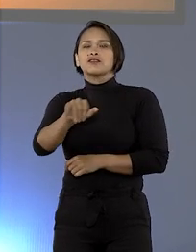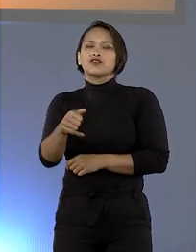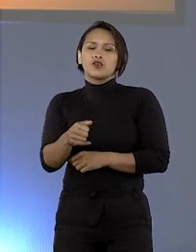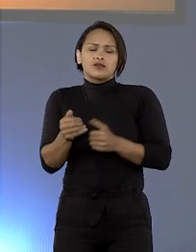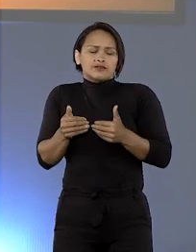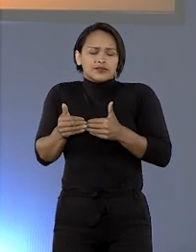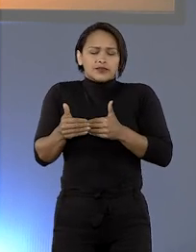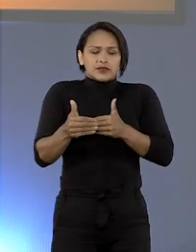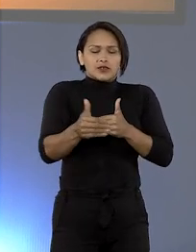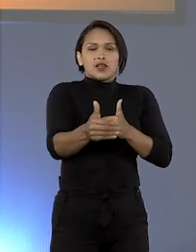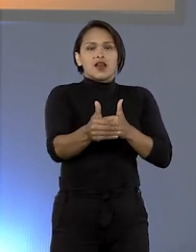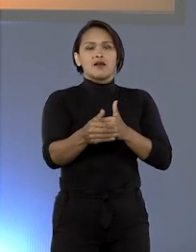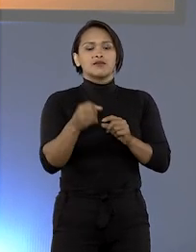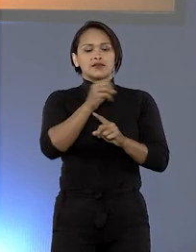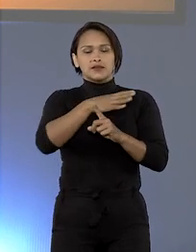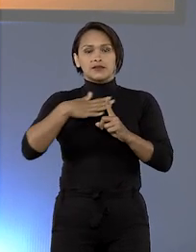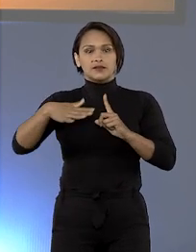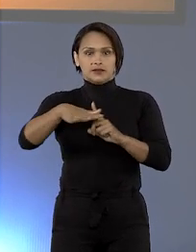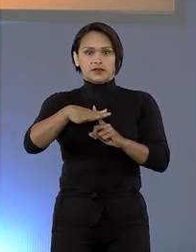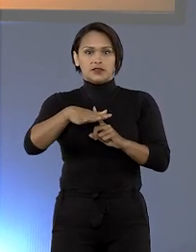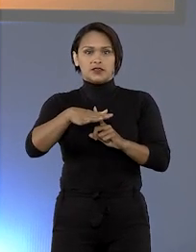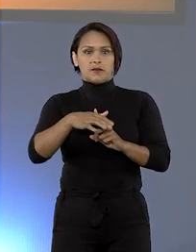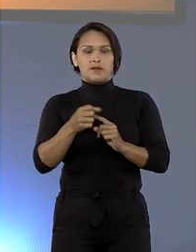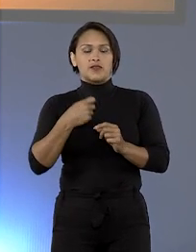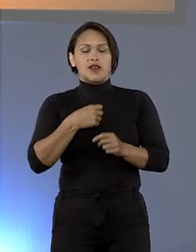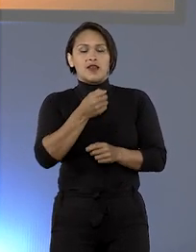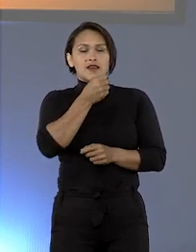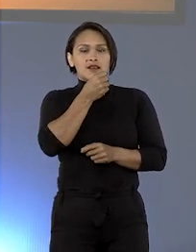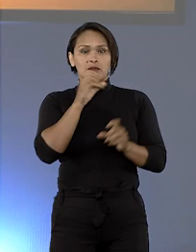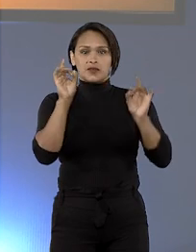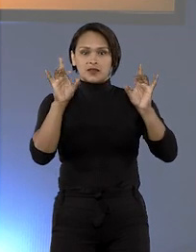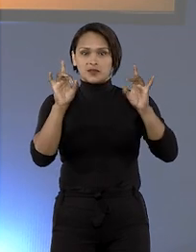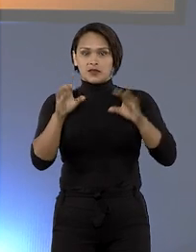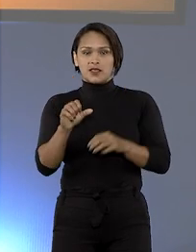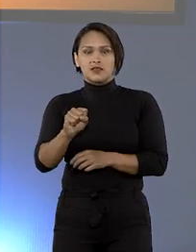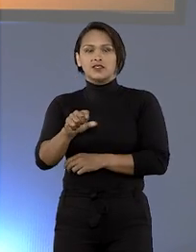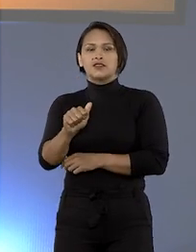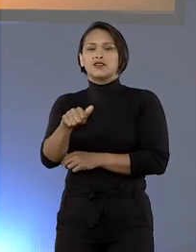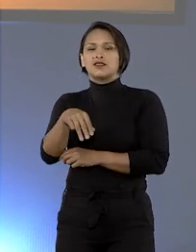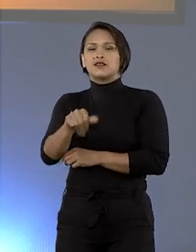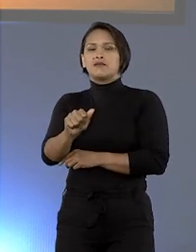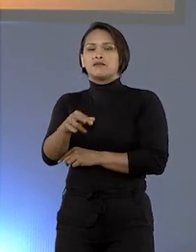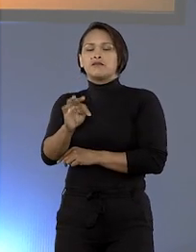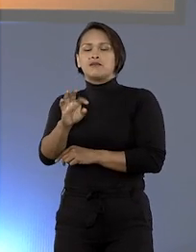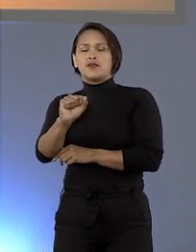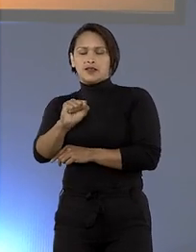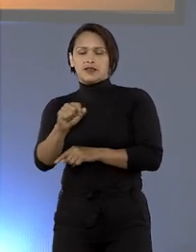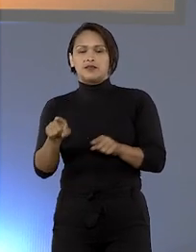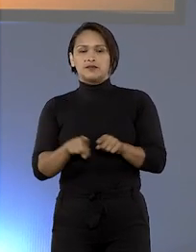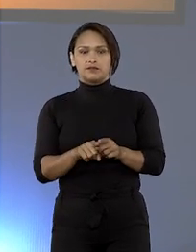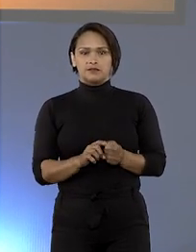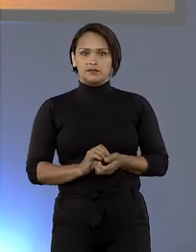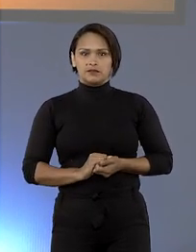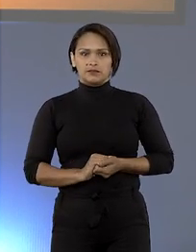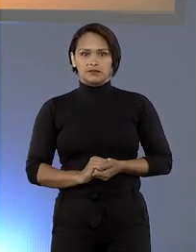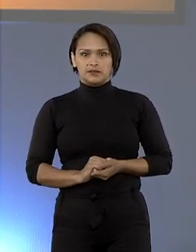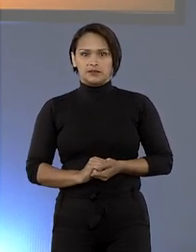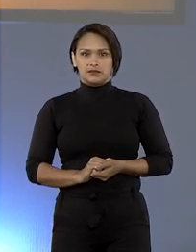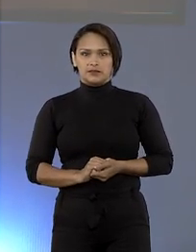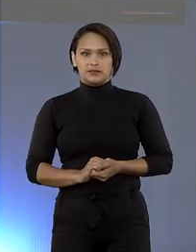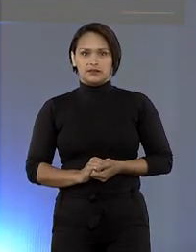com um amplo legado na área social. A reportagem especial é de Samanta Pessanha e Ricardo Farias.